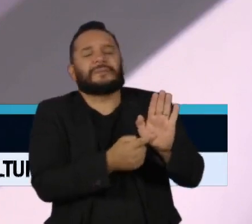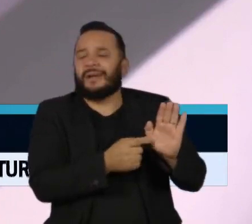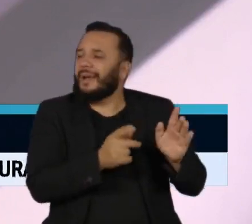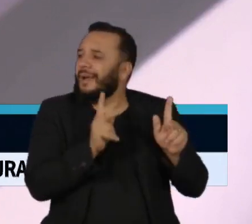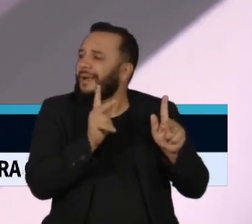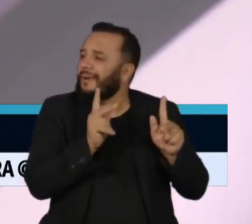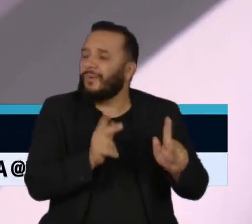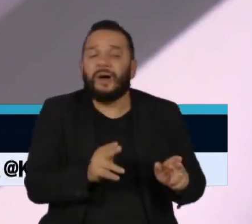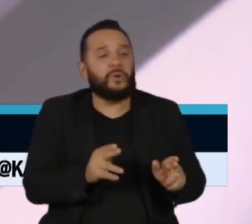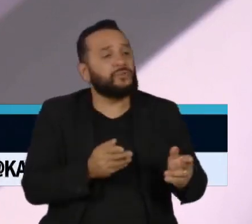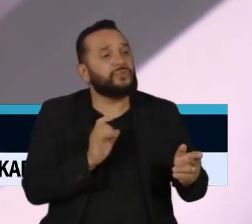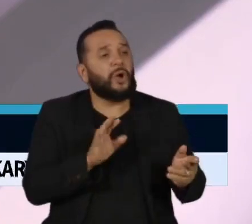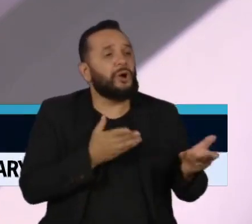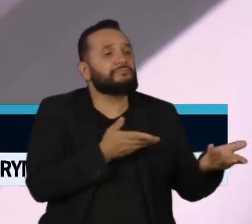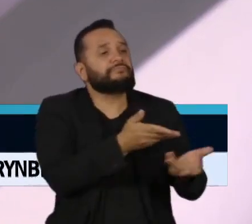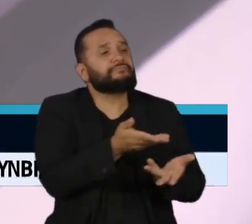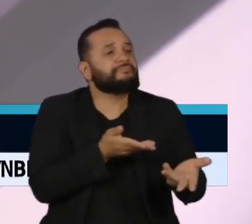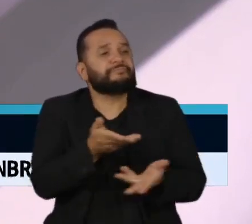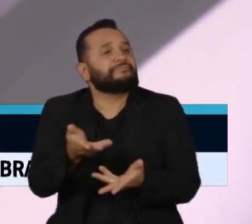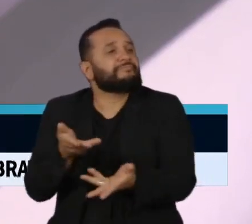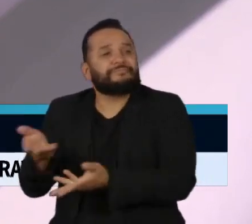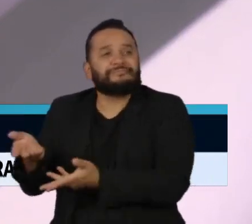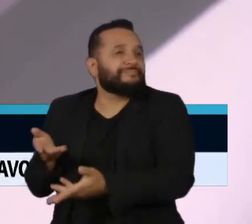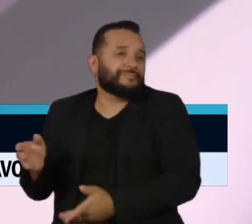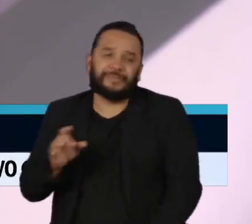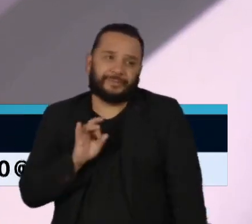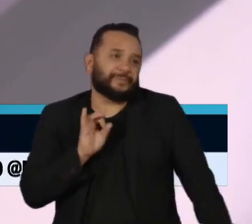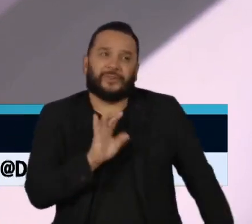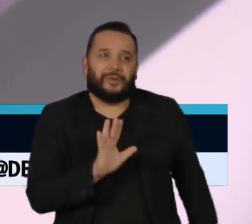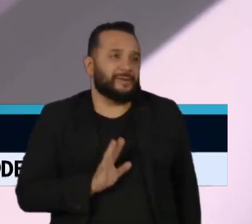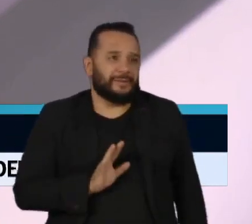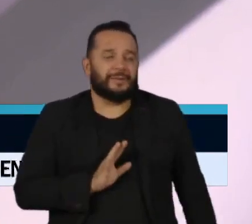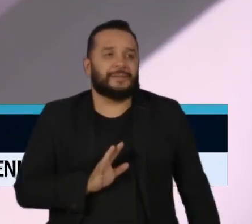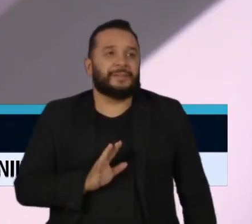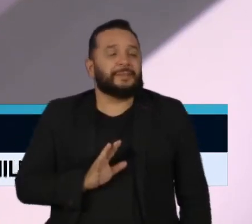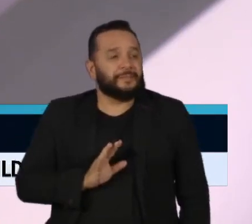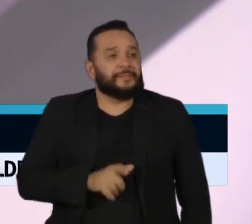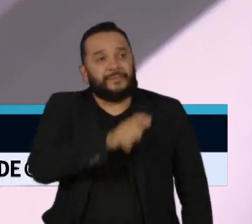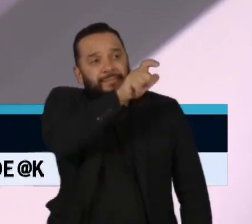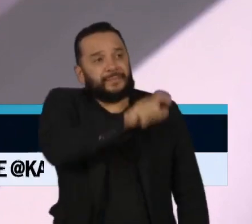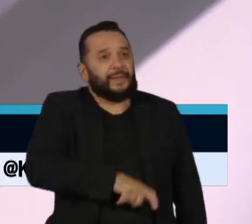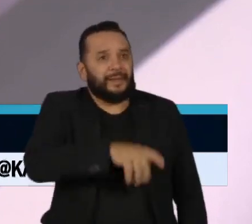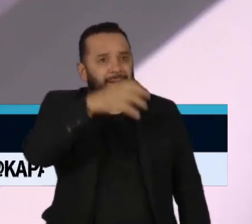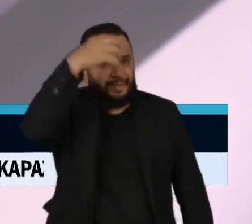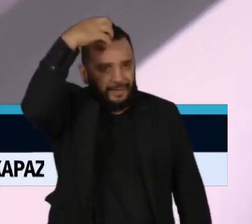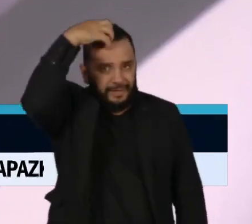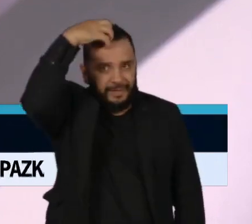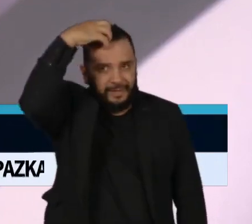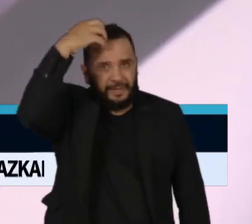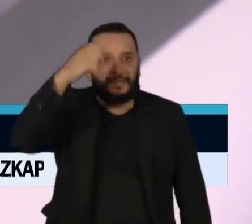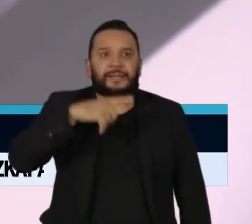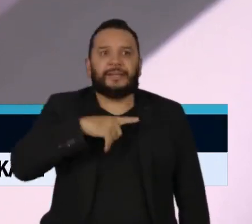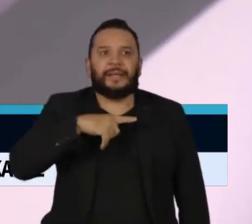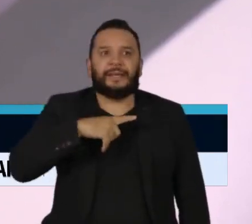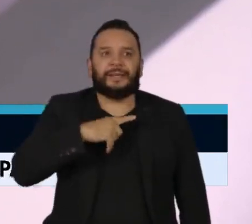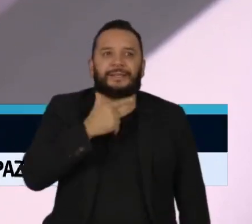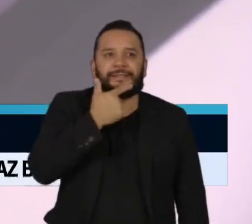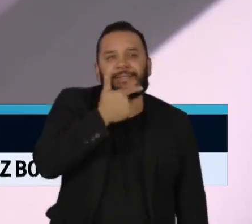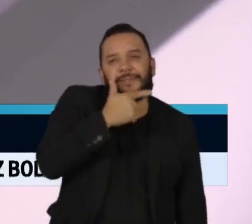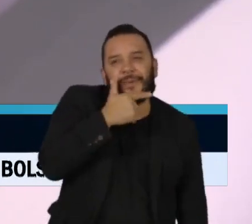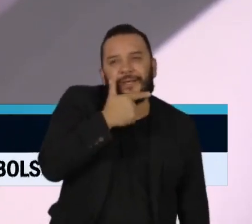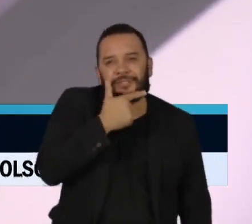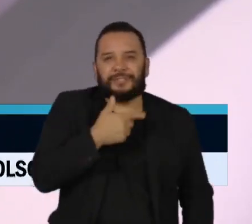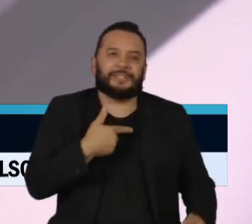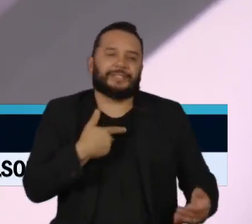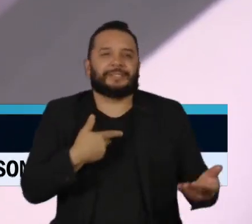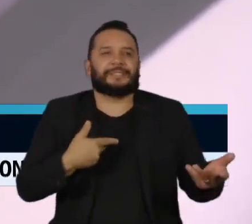públicas. Ele é a figura que tem uma simpatia, o que a